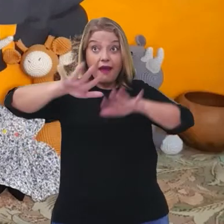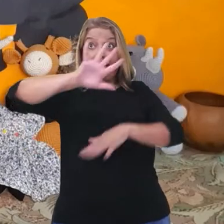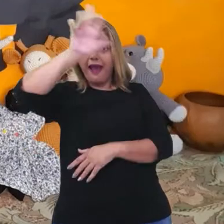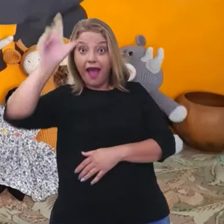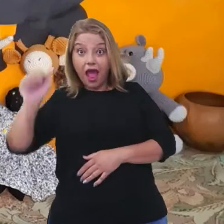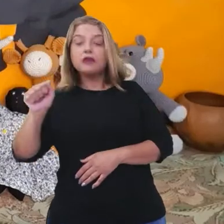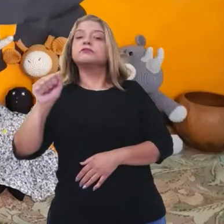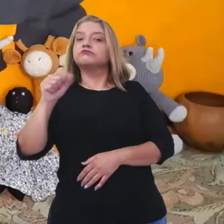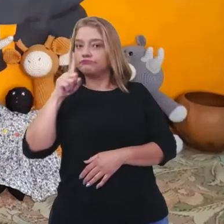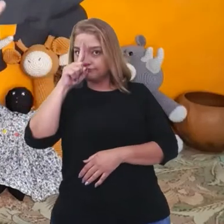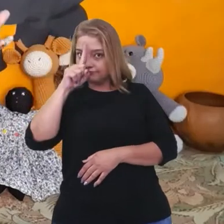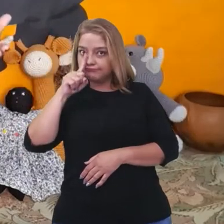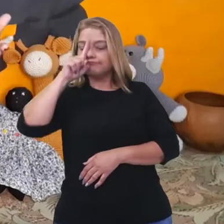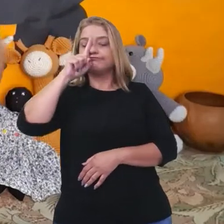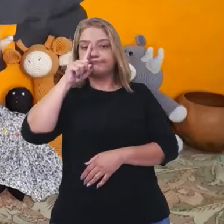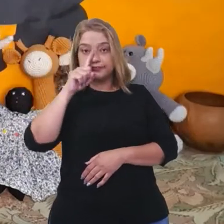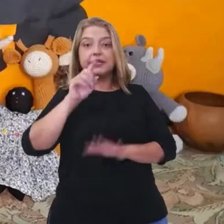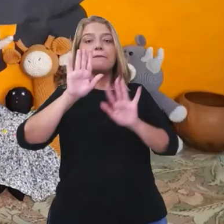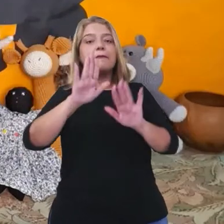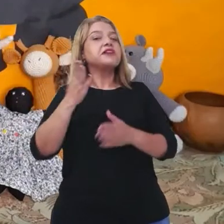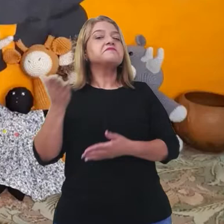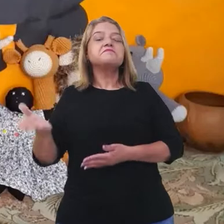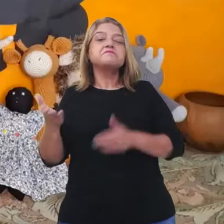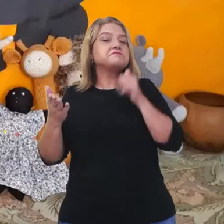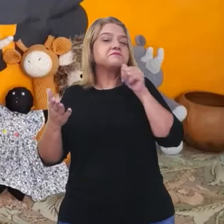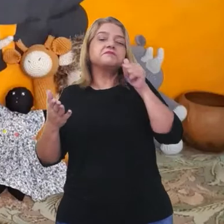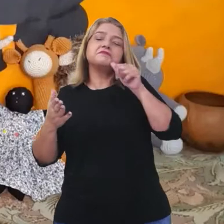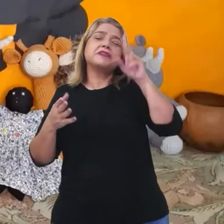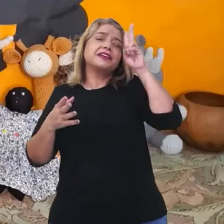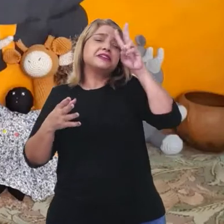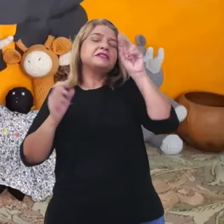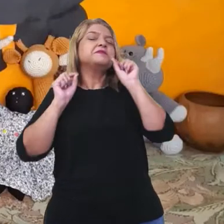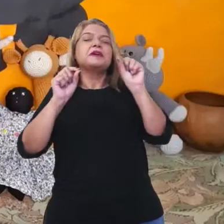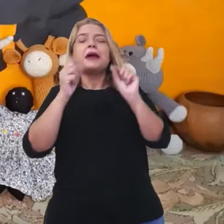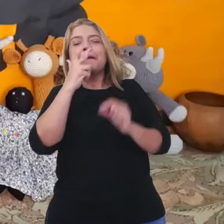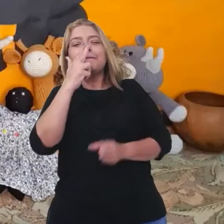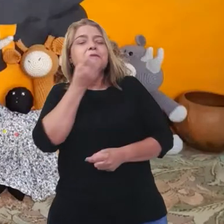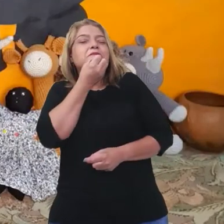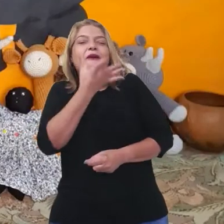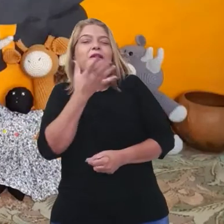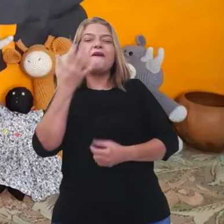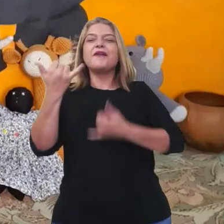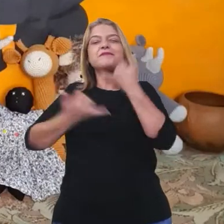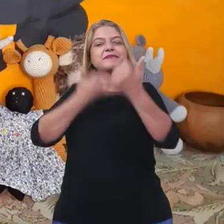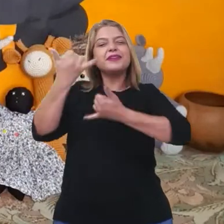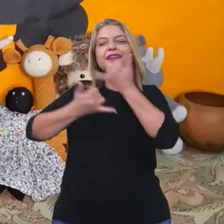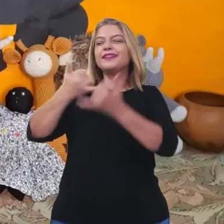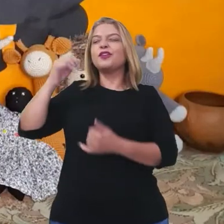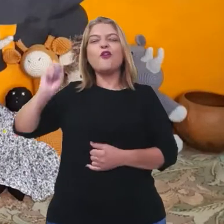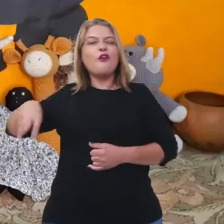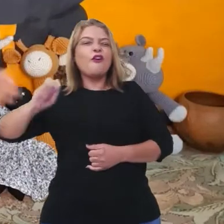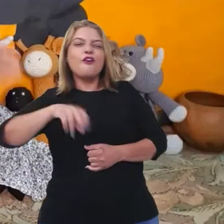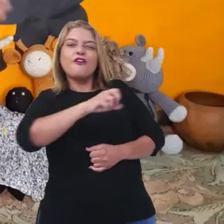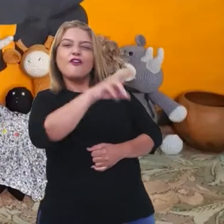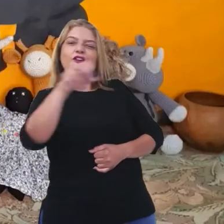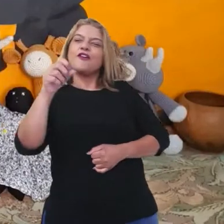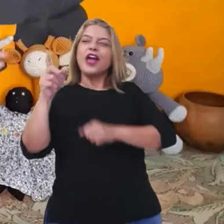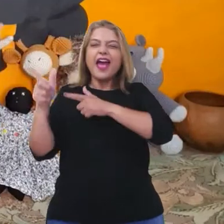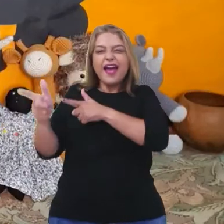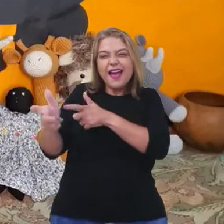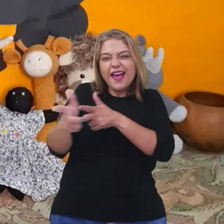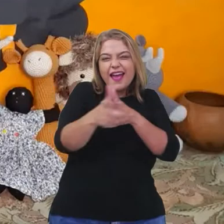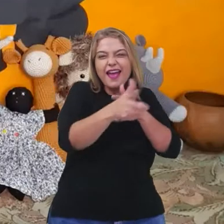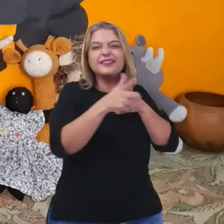grande perigo. Mas, para ela, para uma diversão. Ela corria pelas planízes, caçava